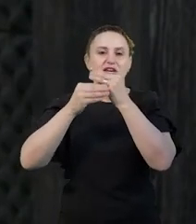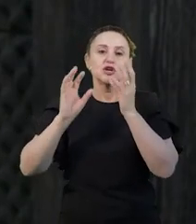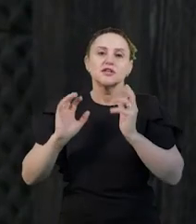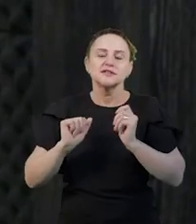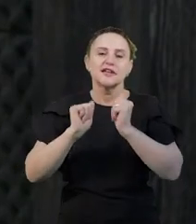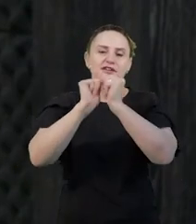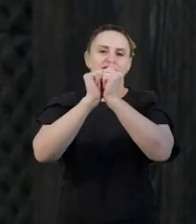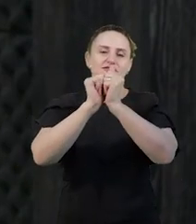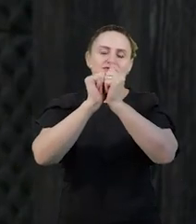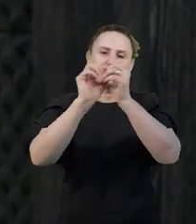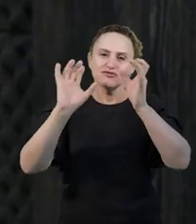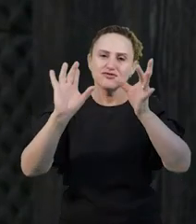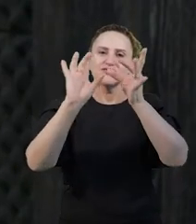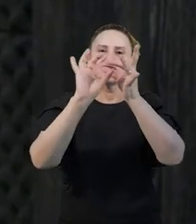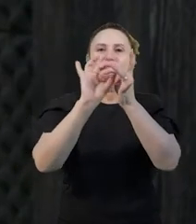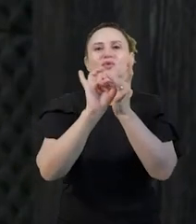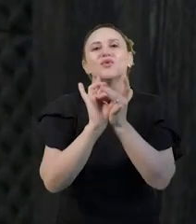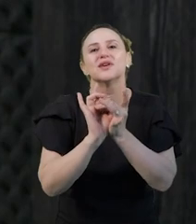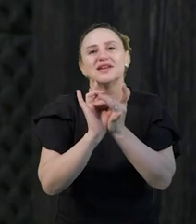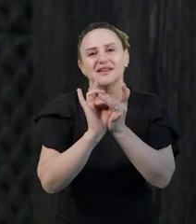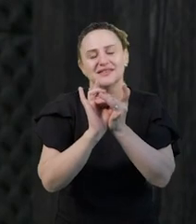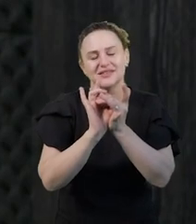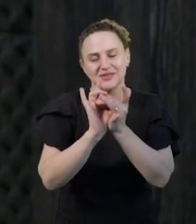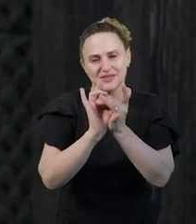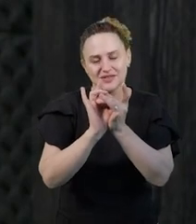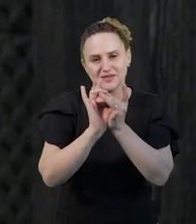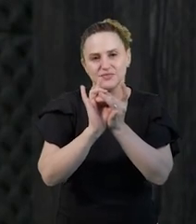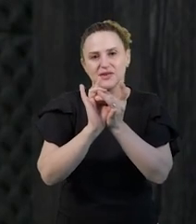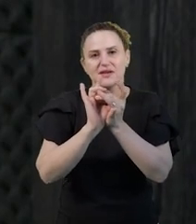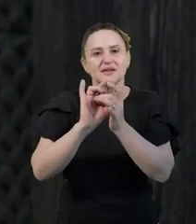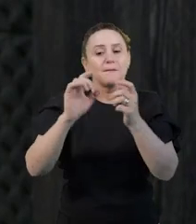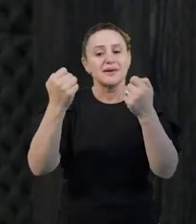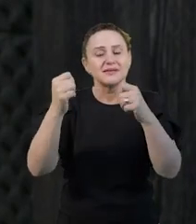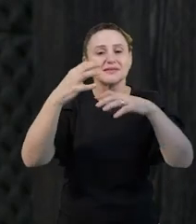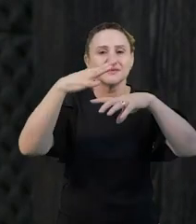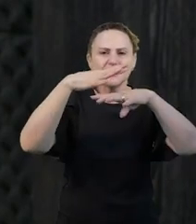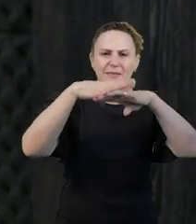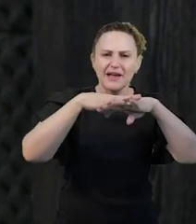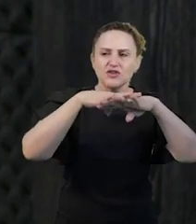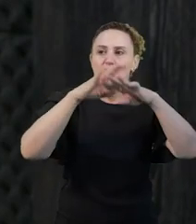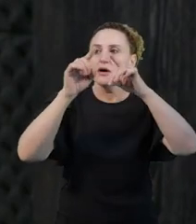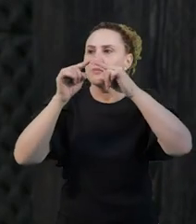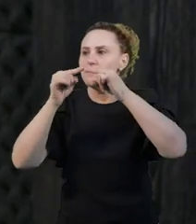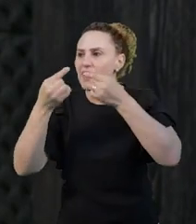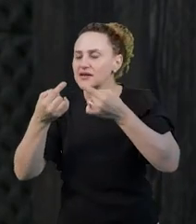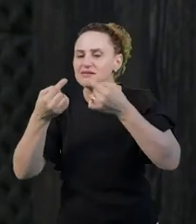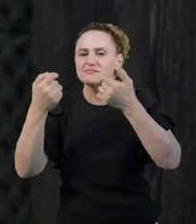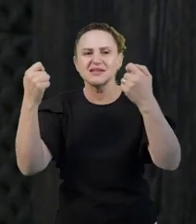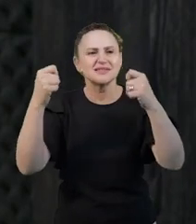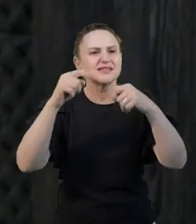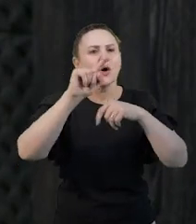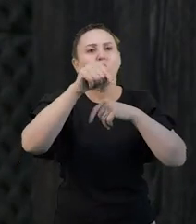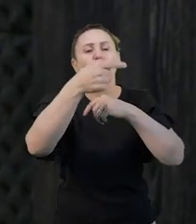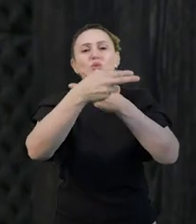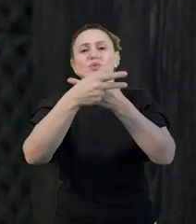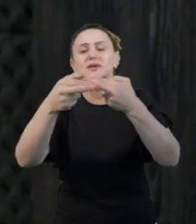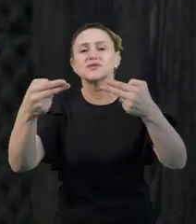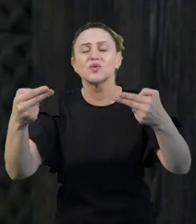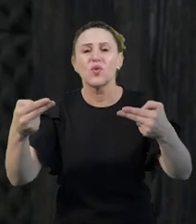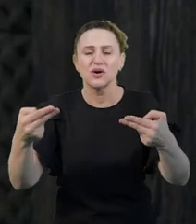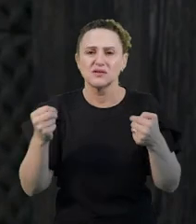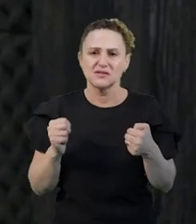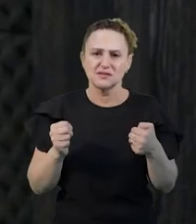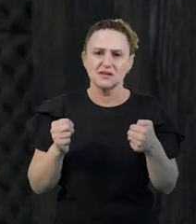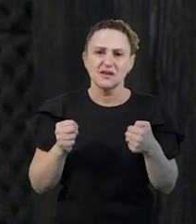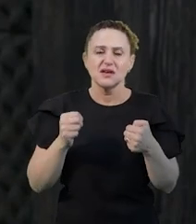não se faz sem outras coisas. Não adianta saber apenas o conteúdo da matemática, se você não tem, se você